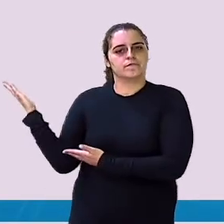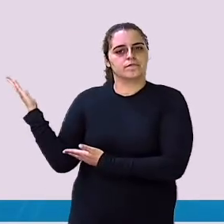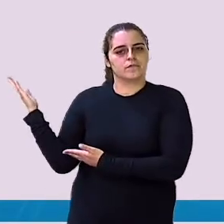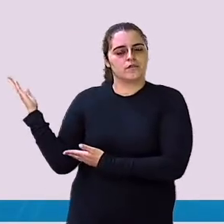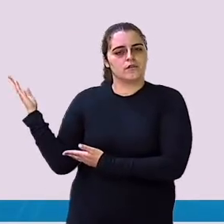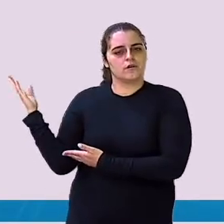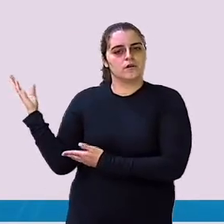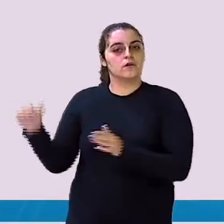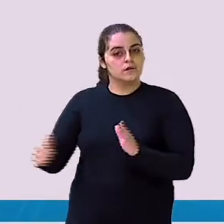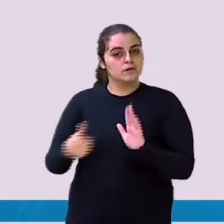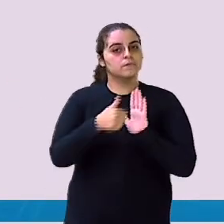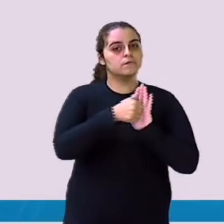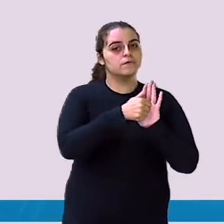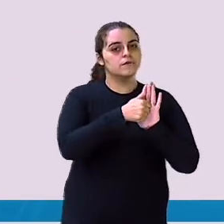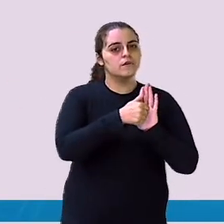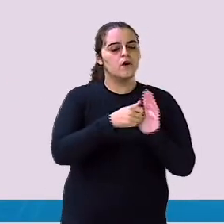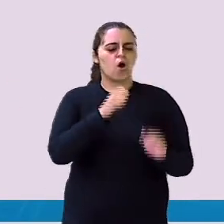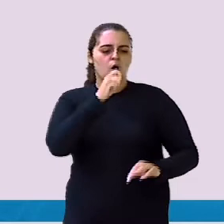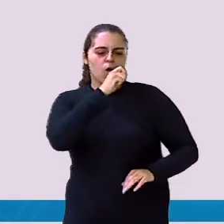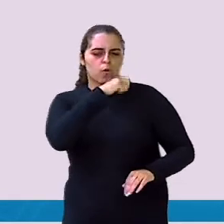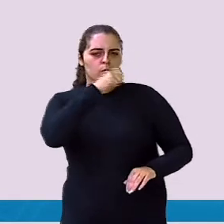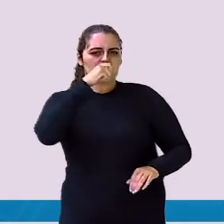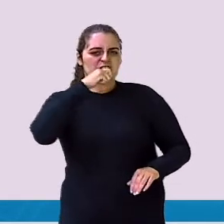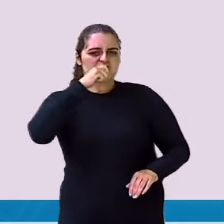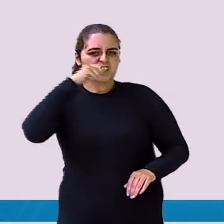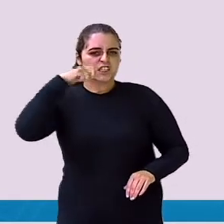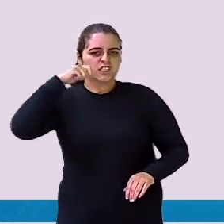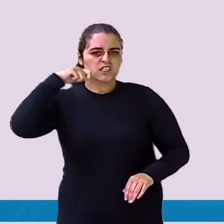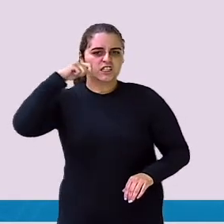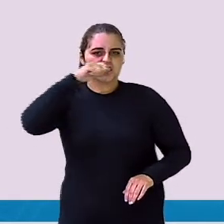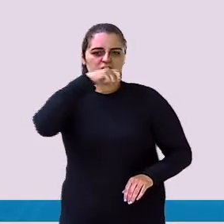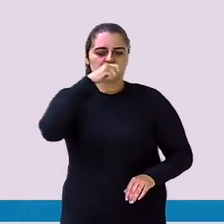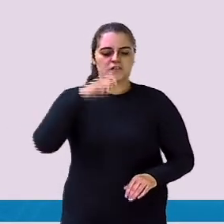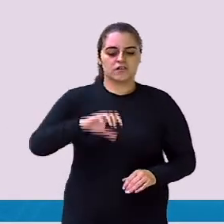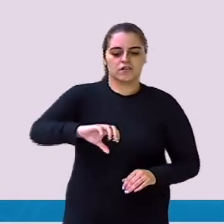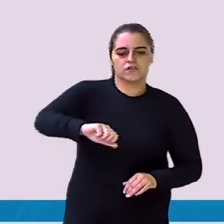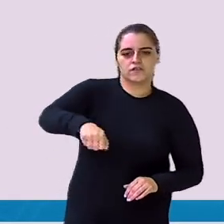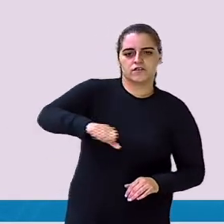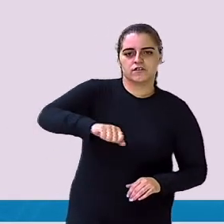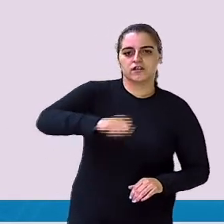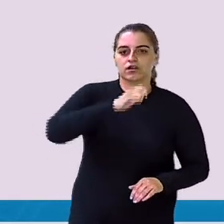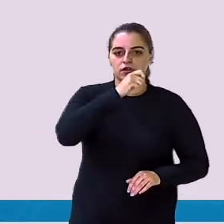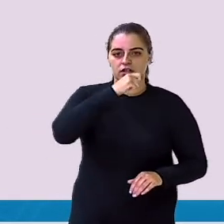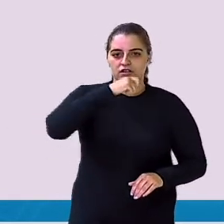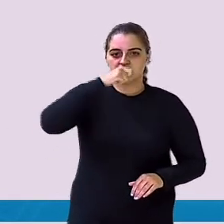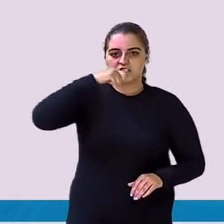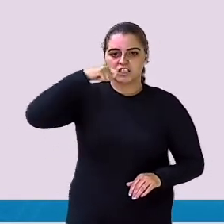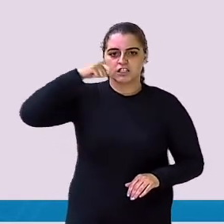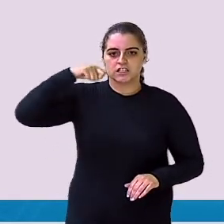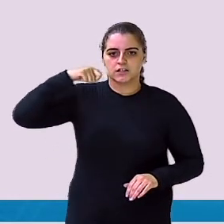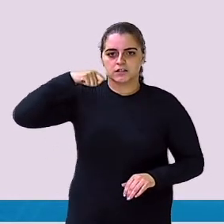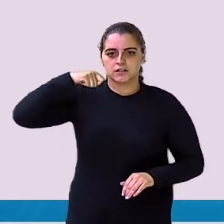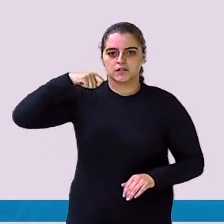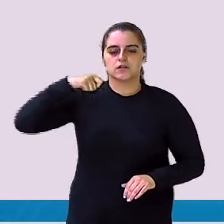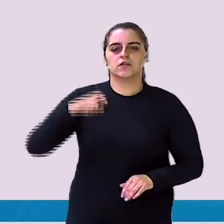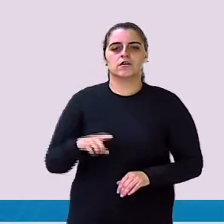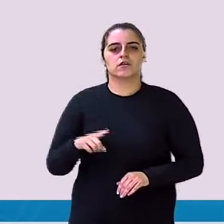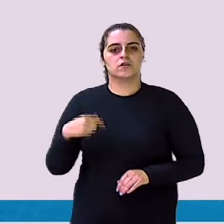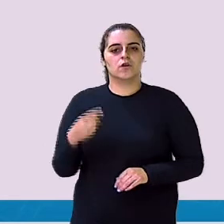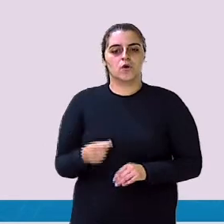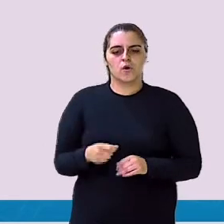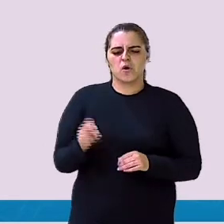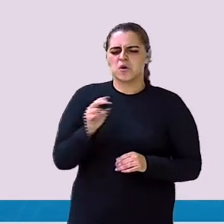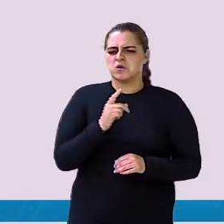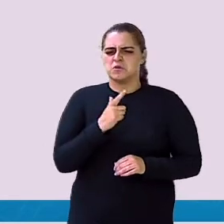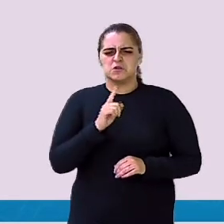outra atitude positiva Ao escovar os dentes Desliga a torneira A professora falou isso Na outra aula também Não use